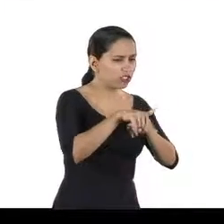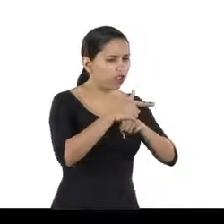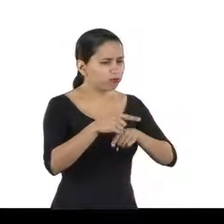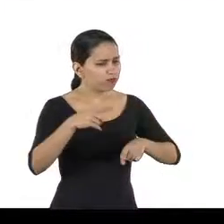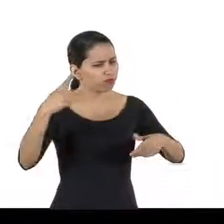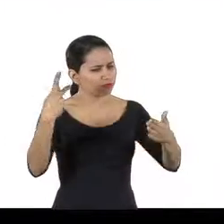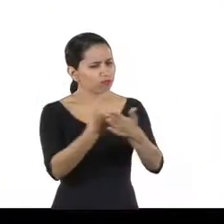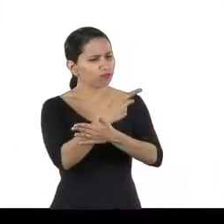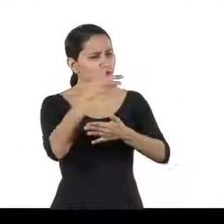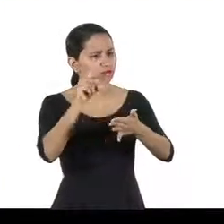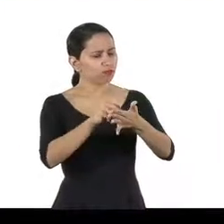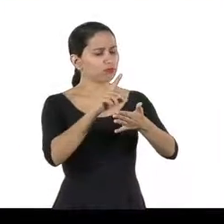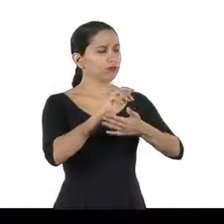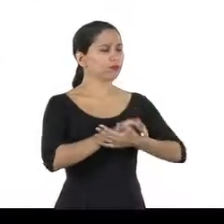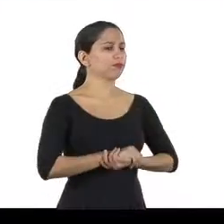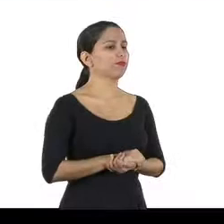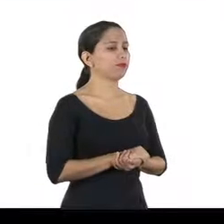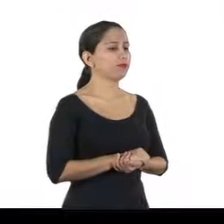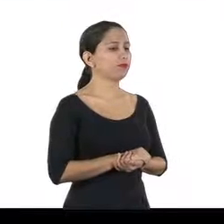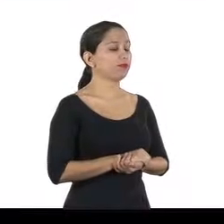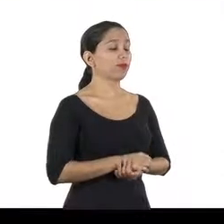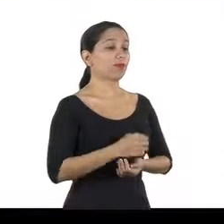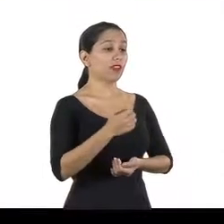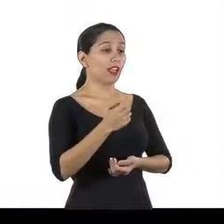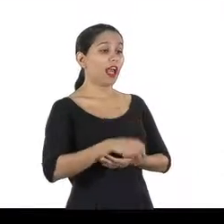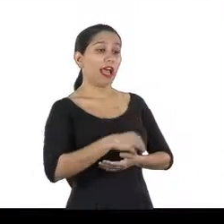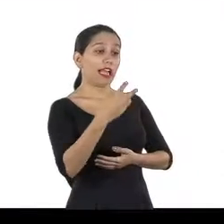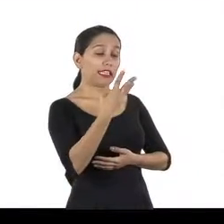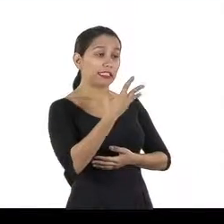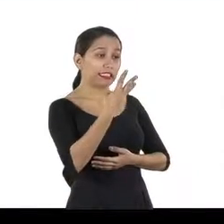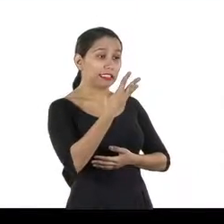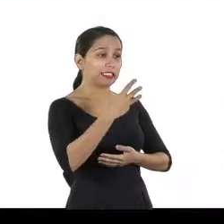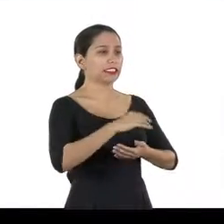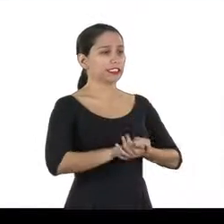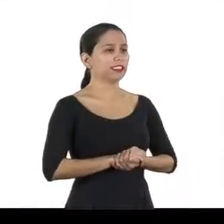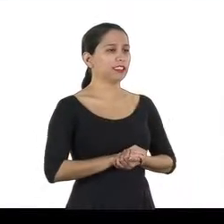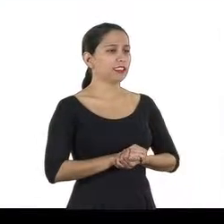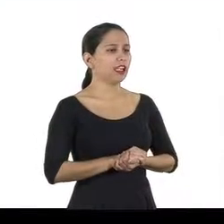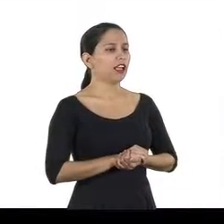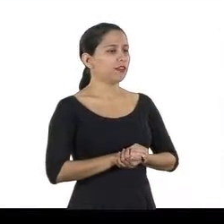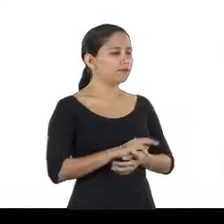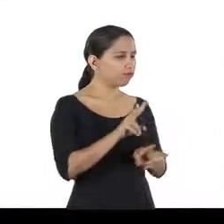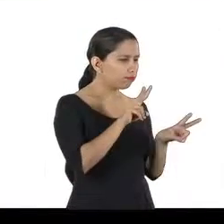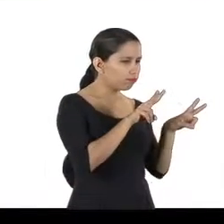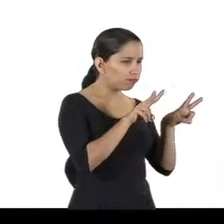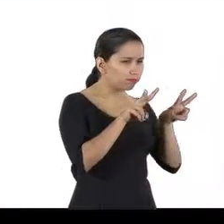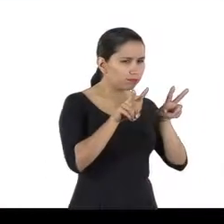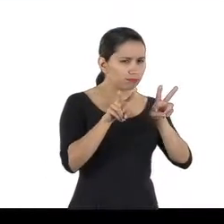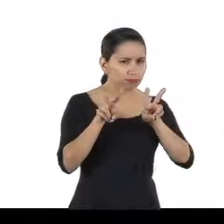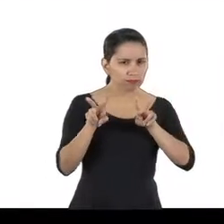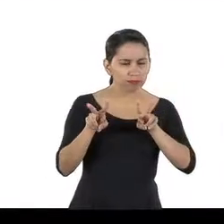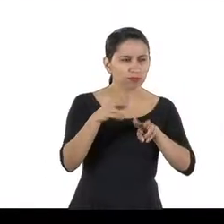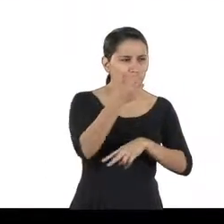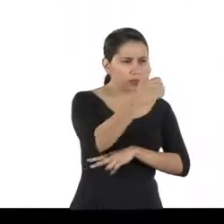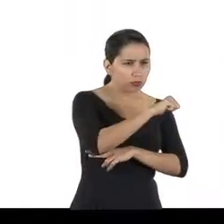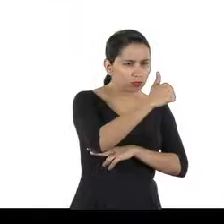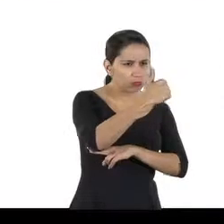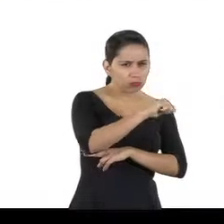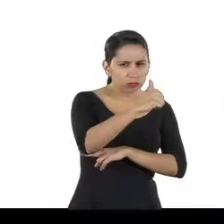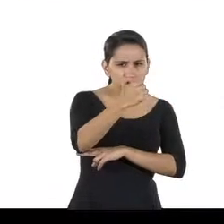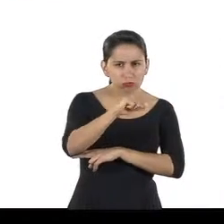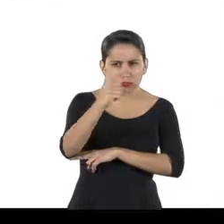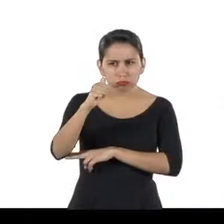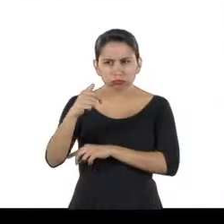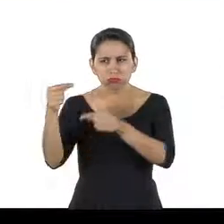terceira etapa é o cheque, onde eu vou verificar o que eu preciso de fazer para melhorar dentro do meu processo e informar as partes